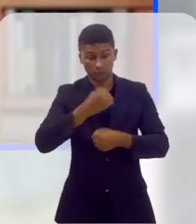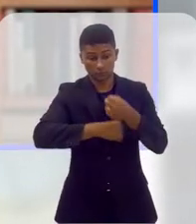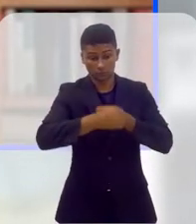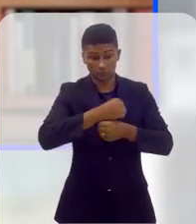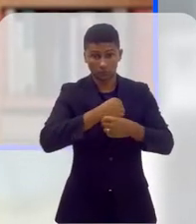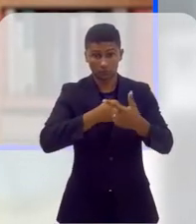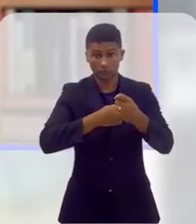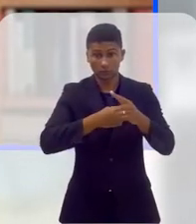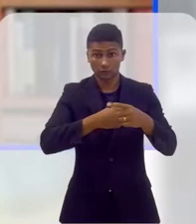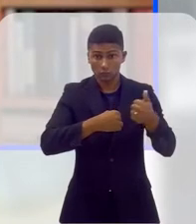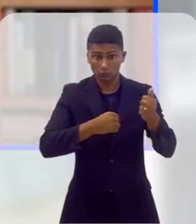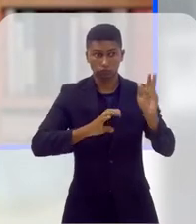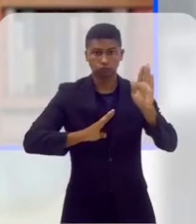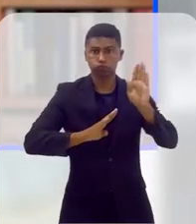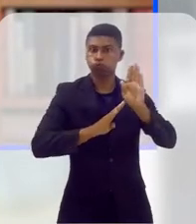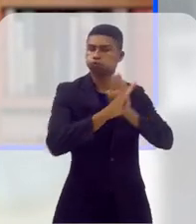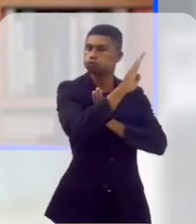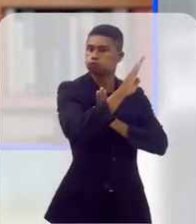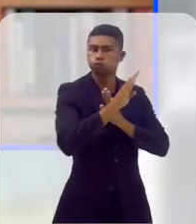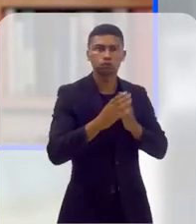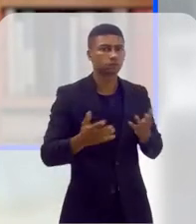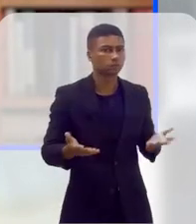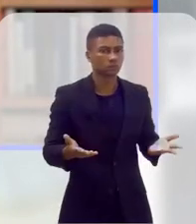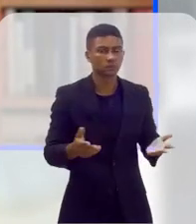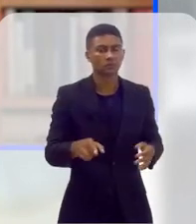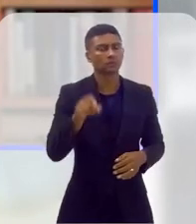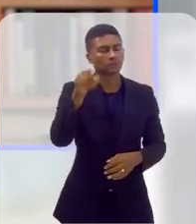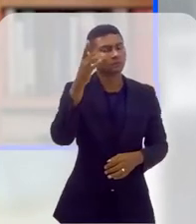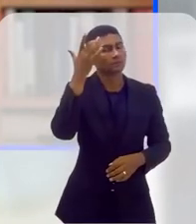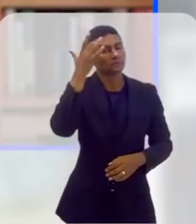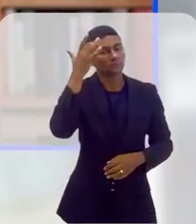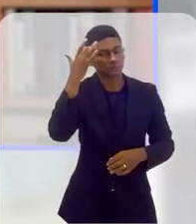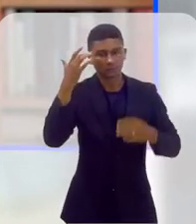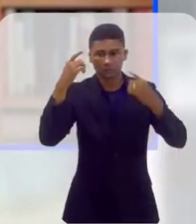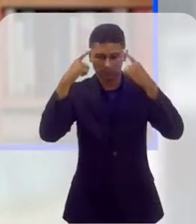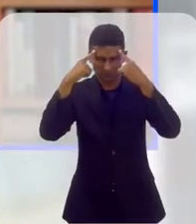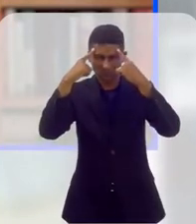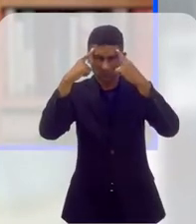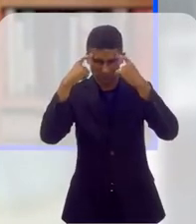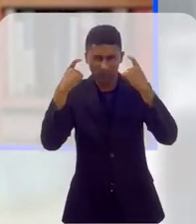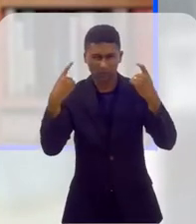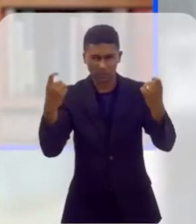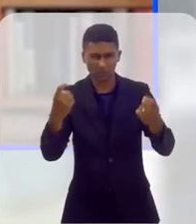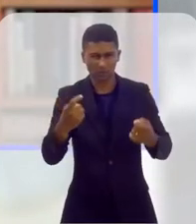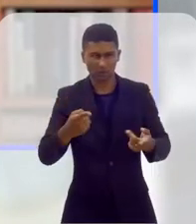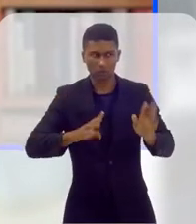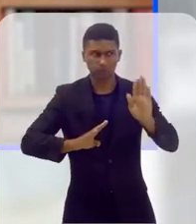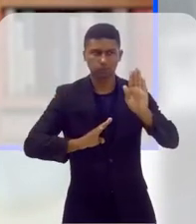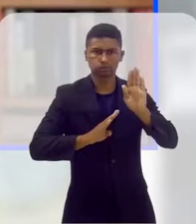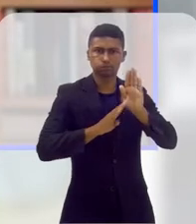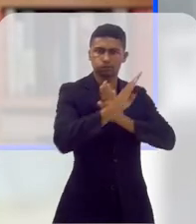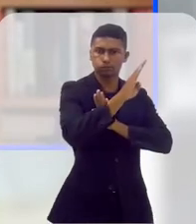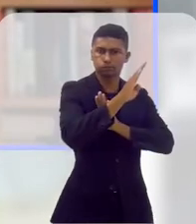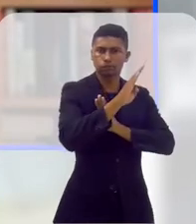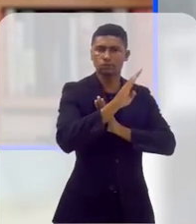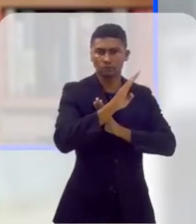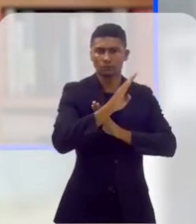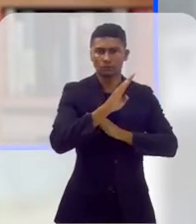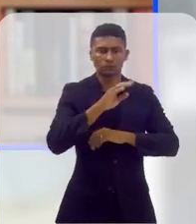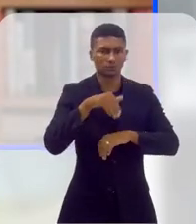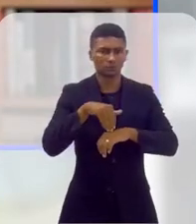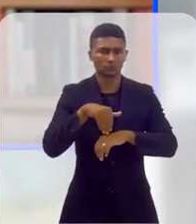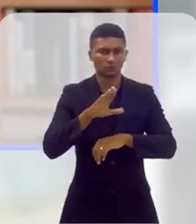LGBTQIA+. A senhora acredita que a violência, de fato, tenha aumentado ou que há uma